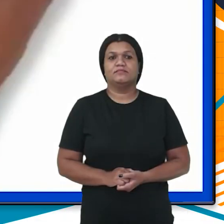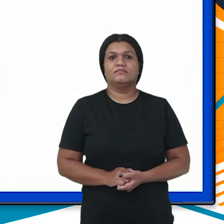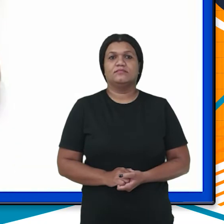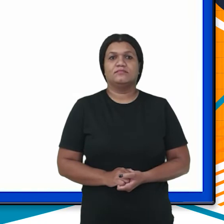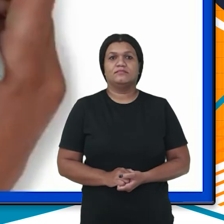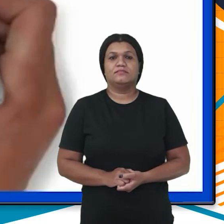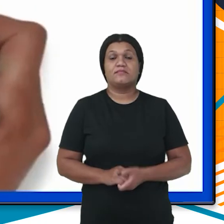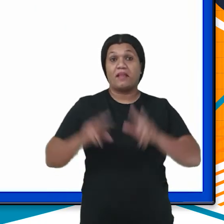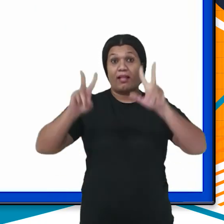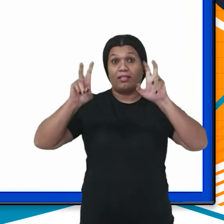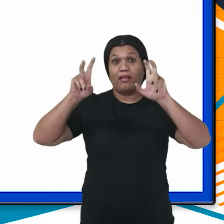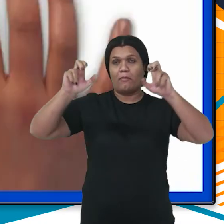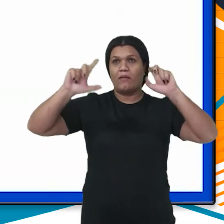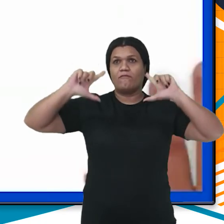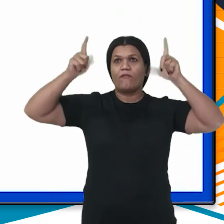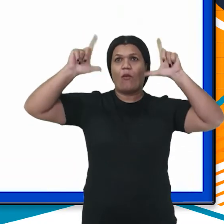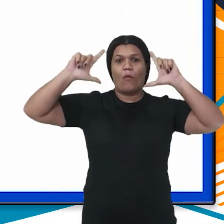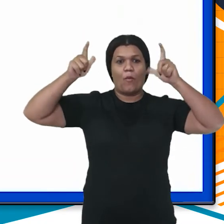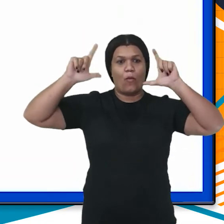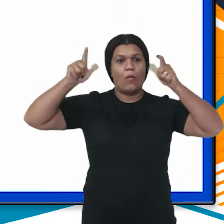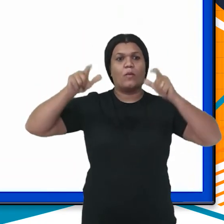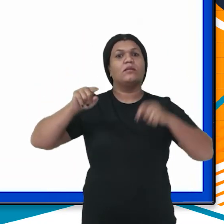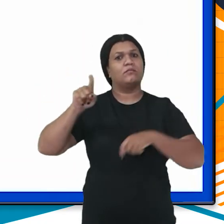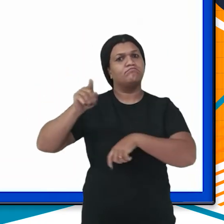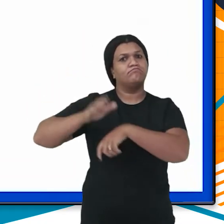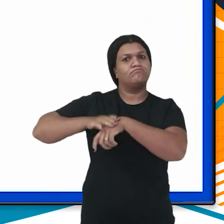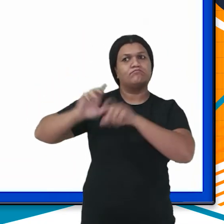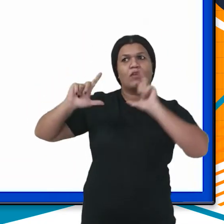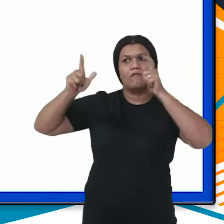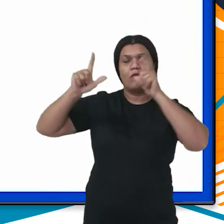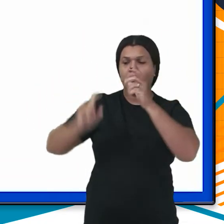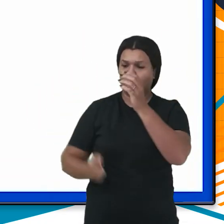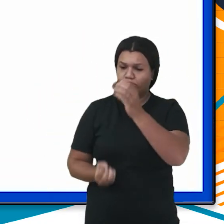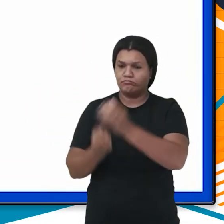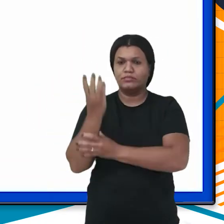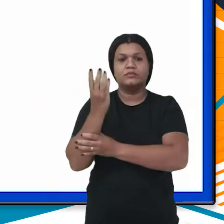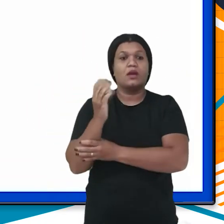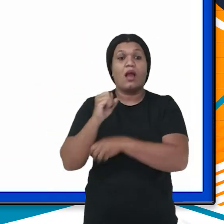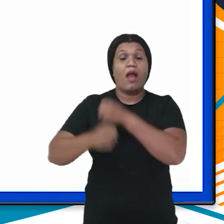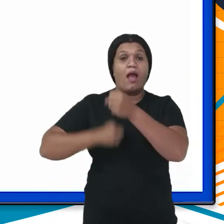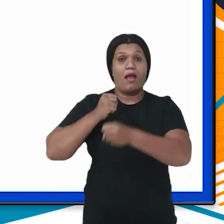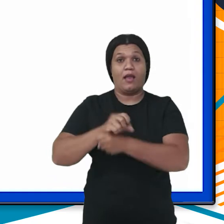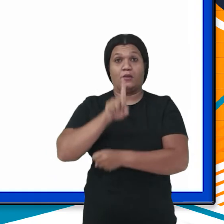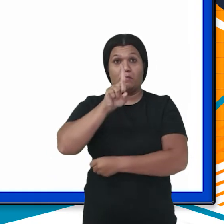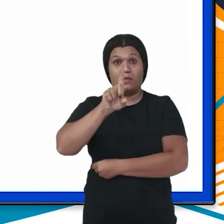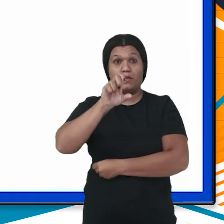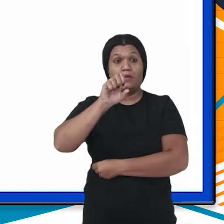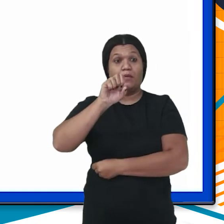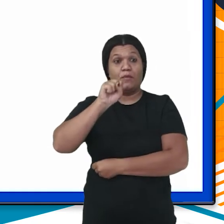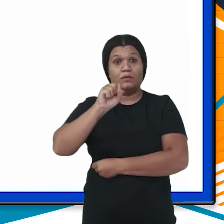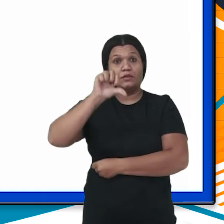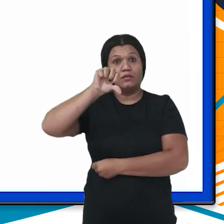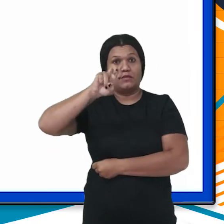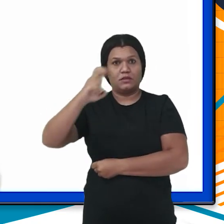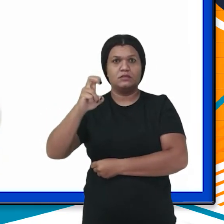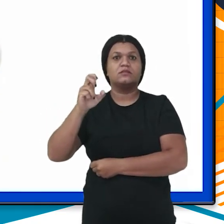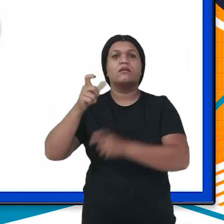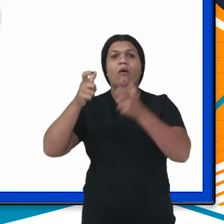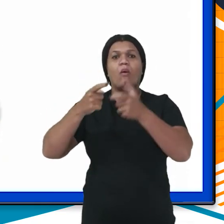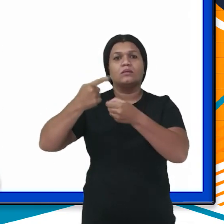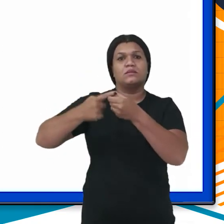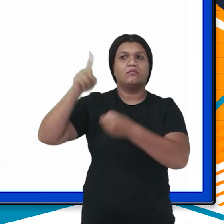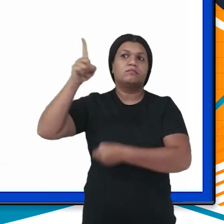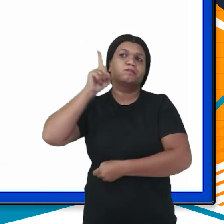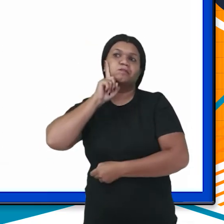O voleibol, ou apenas vôlei, foi inventado em 1895, nos Estados Unidos,